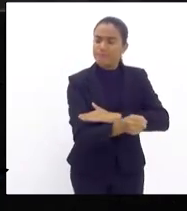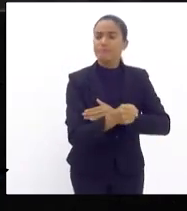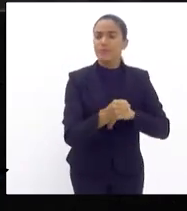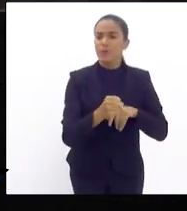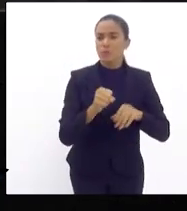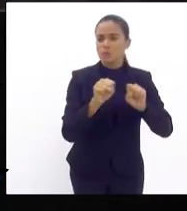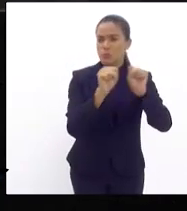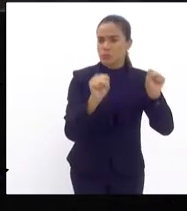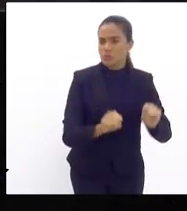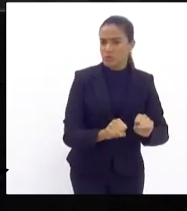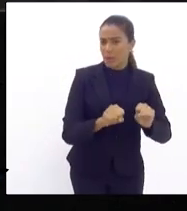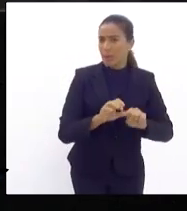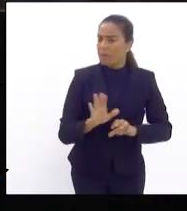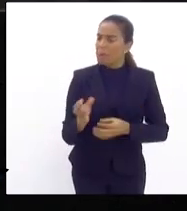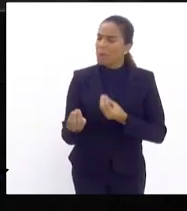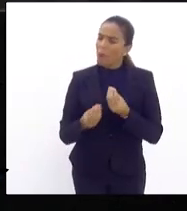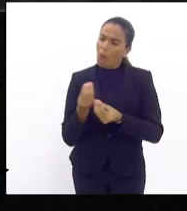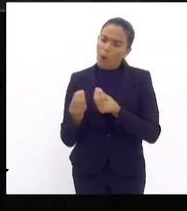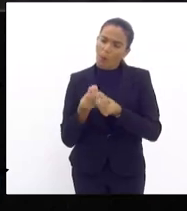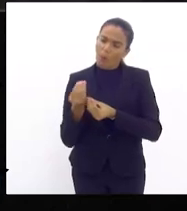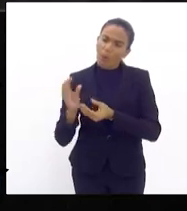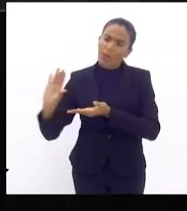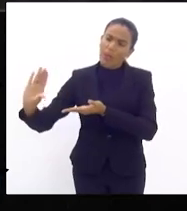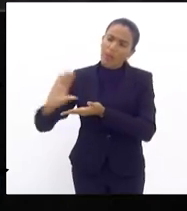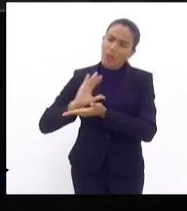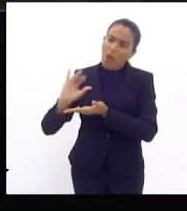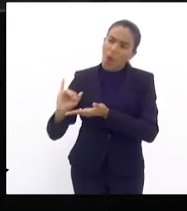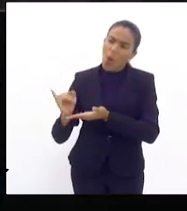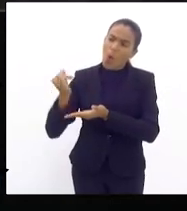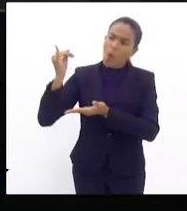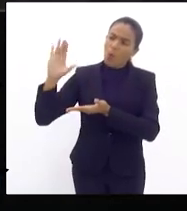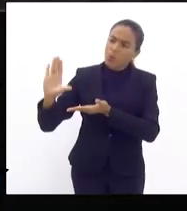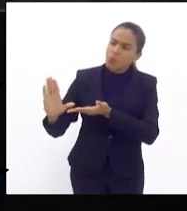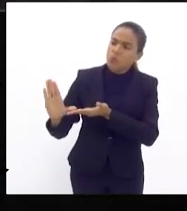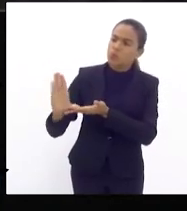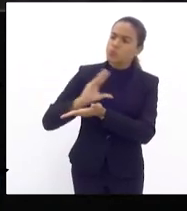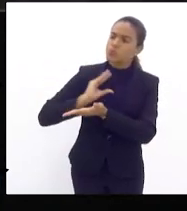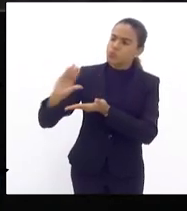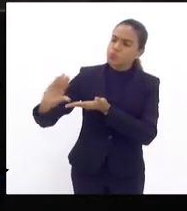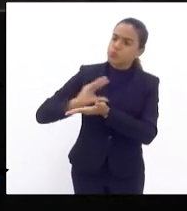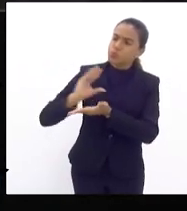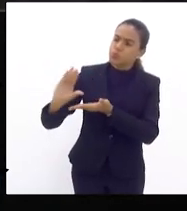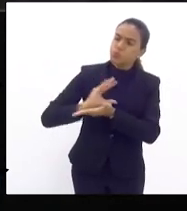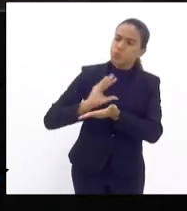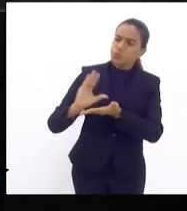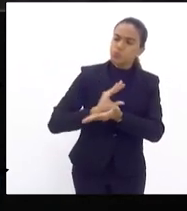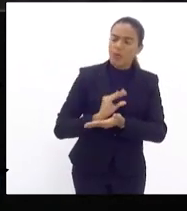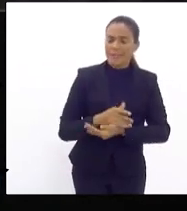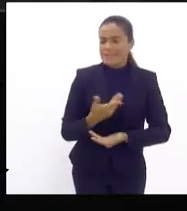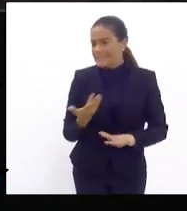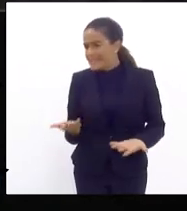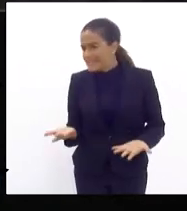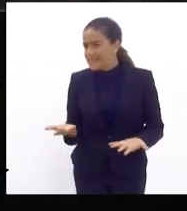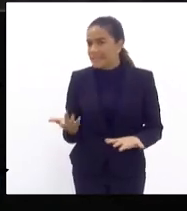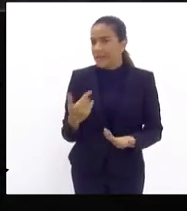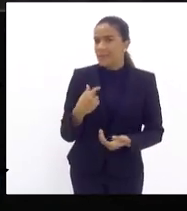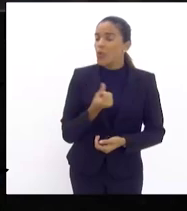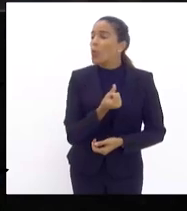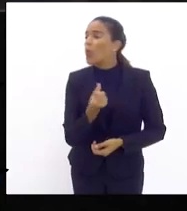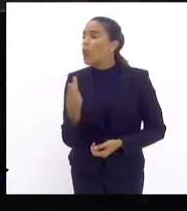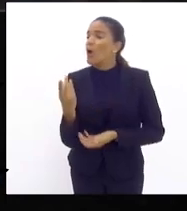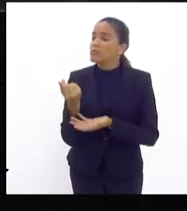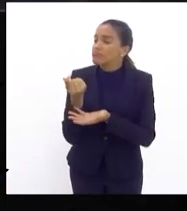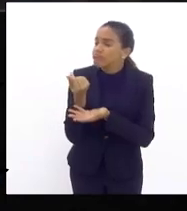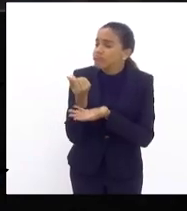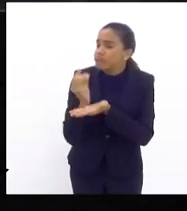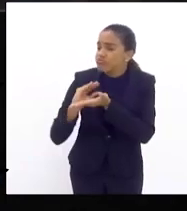se pergunta qual será o lucro das empresas privadas que operam o serviço? se pergunta quanto elas vão repassar